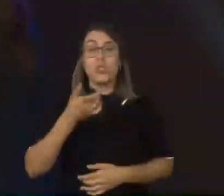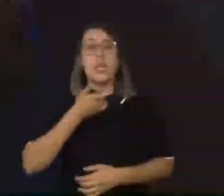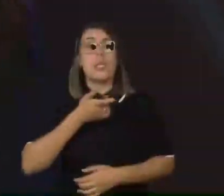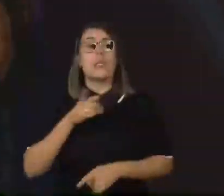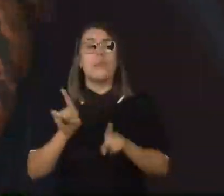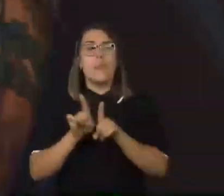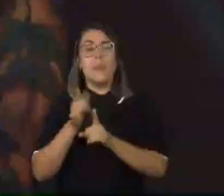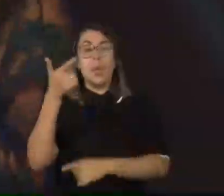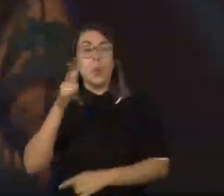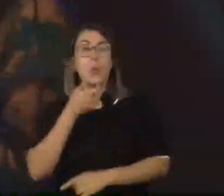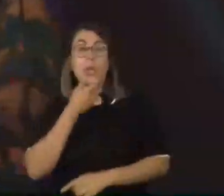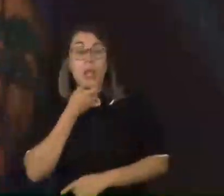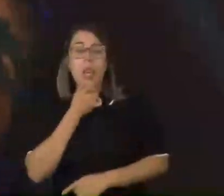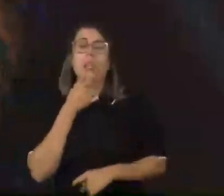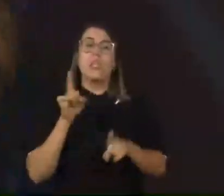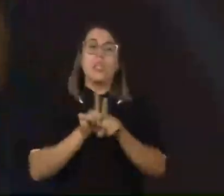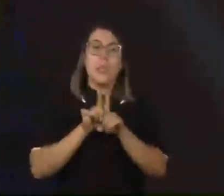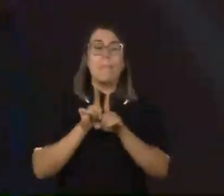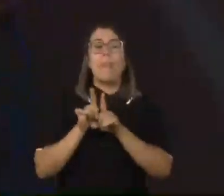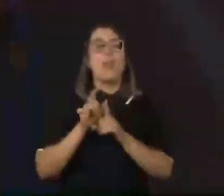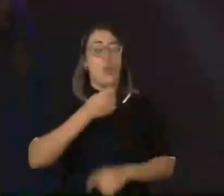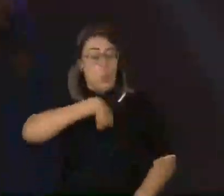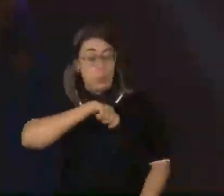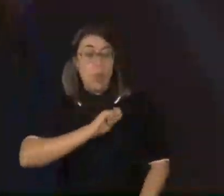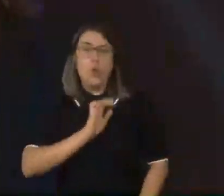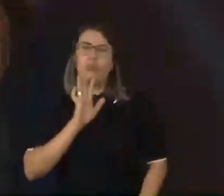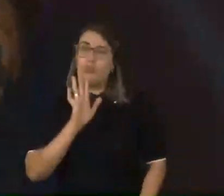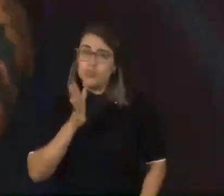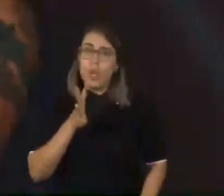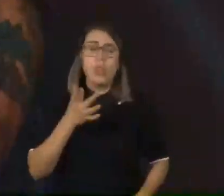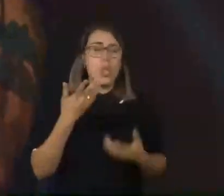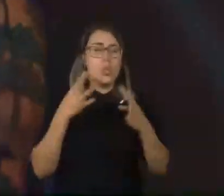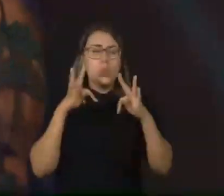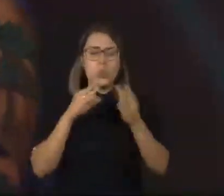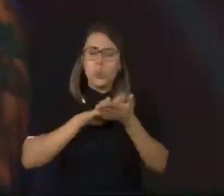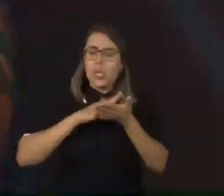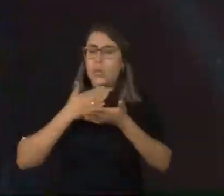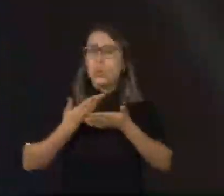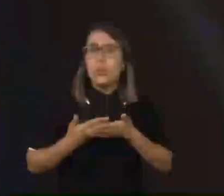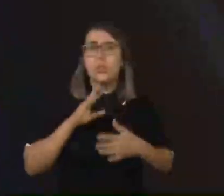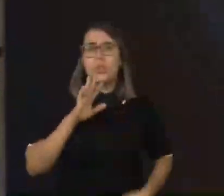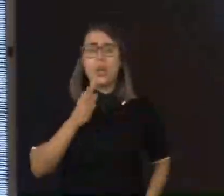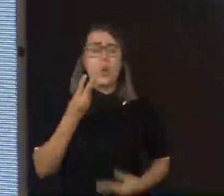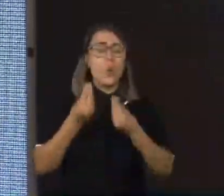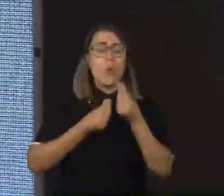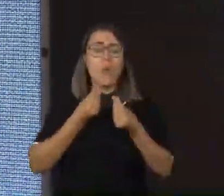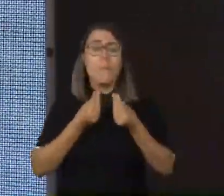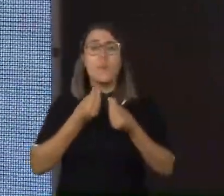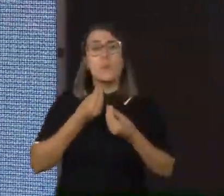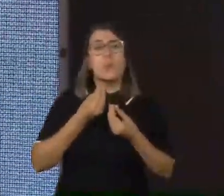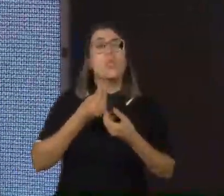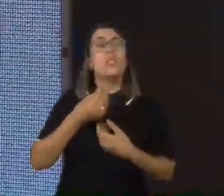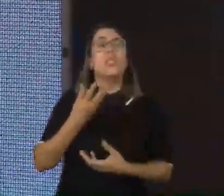inglês, enfim, ela está acessível para muita gente. Vai ensinar, então, o que são partes íntimas, que é